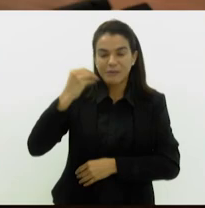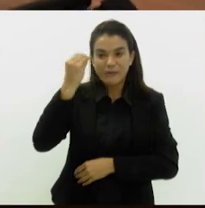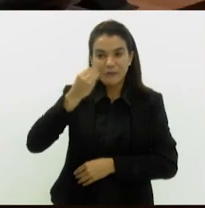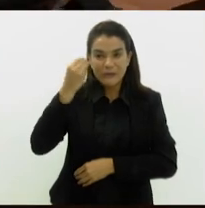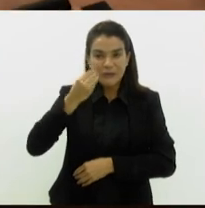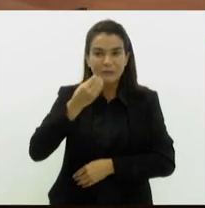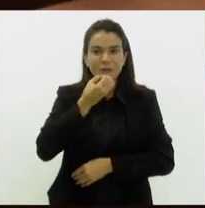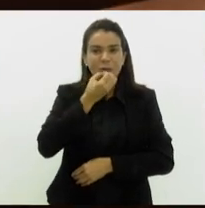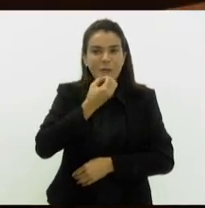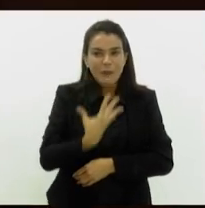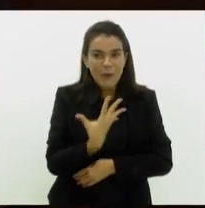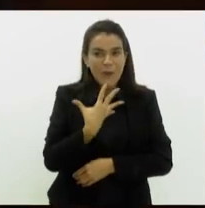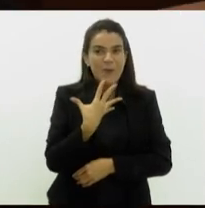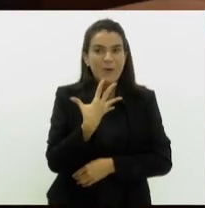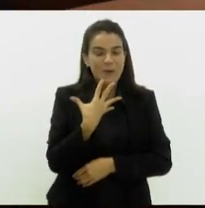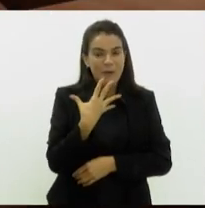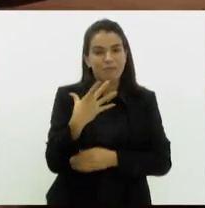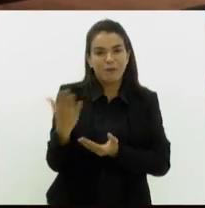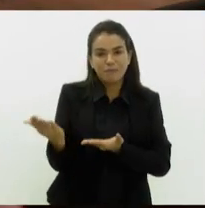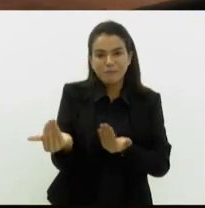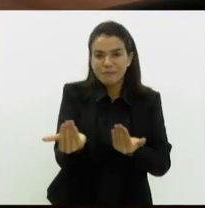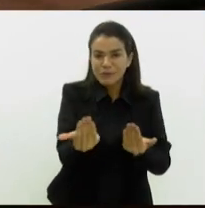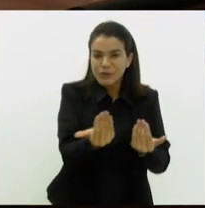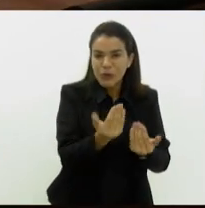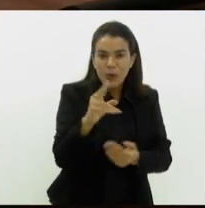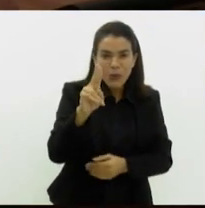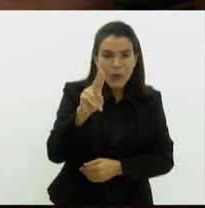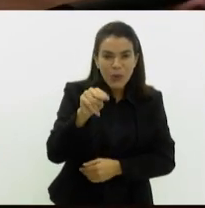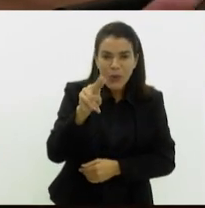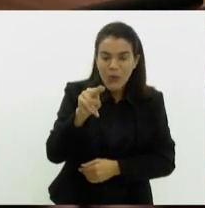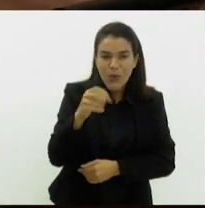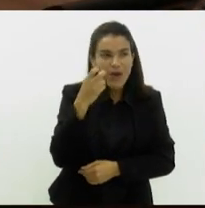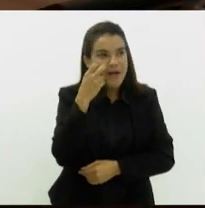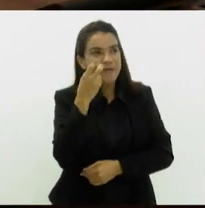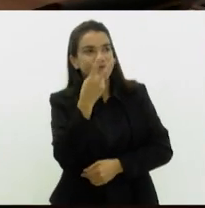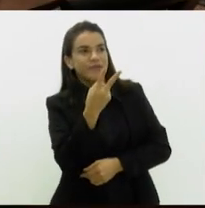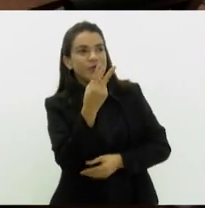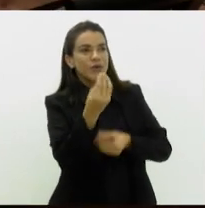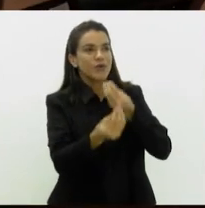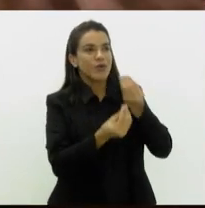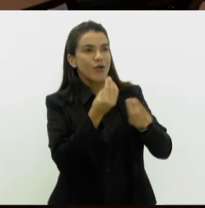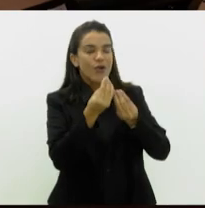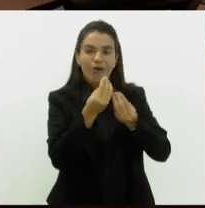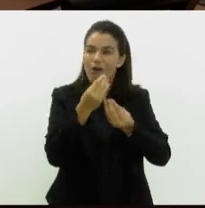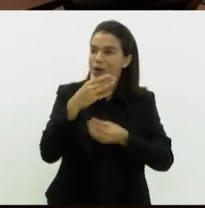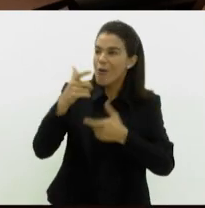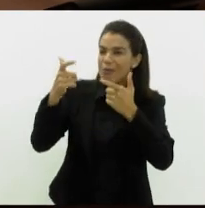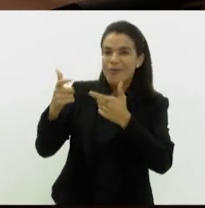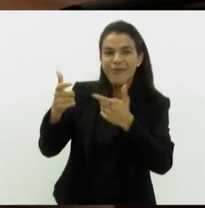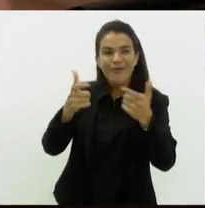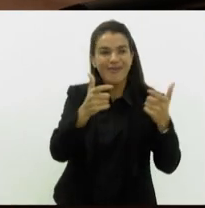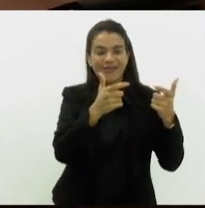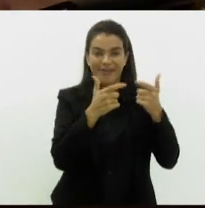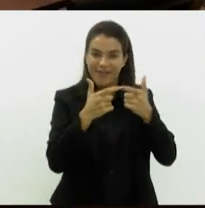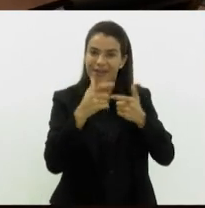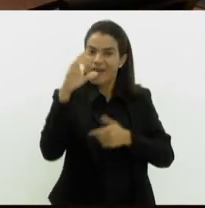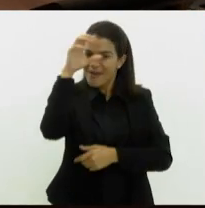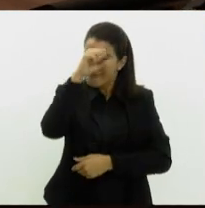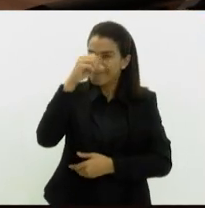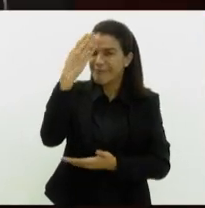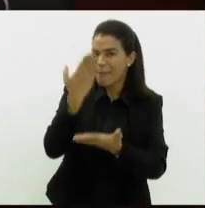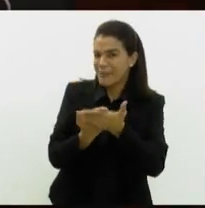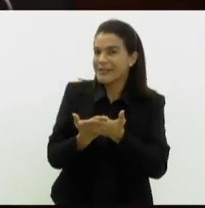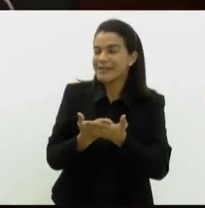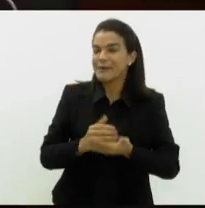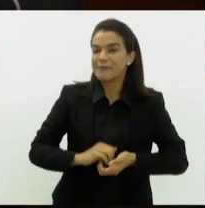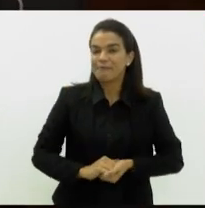experiência muito legal, até para nós jovens que nunca vimos esse ambiente e tudo mais, eu acredito que a gente aprendeu muito aqui